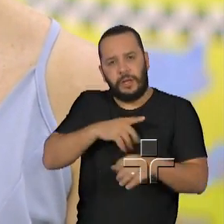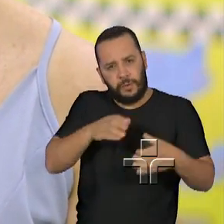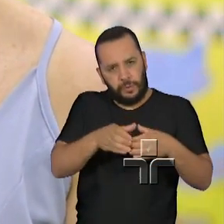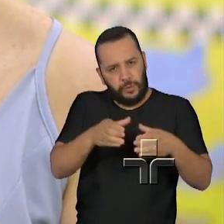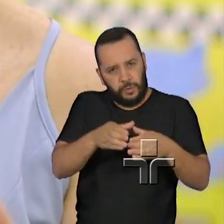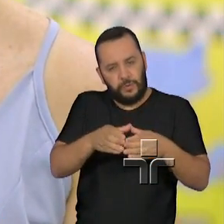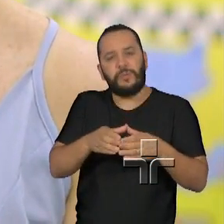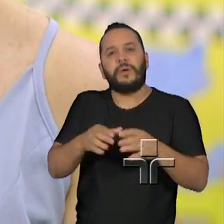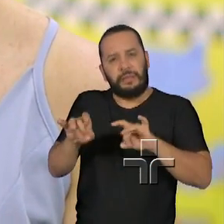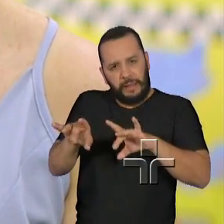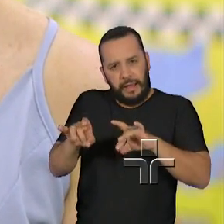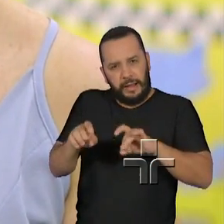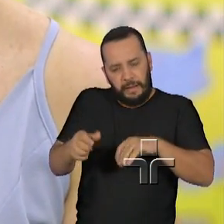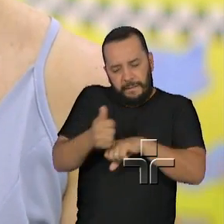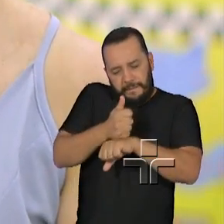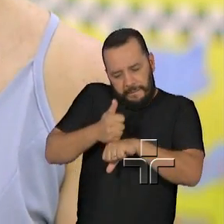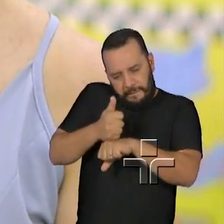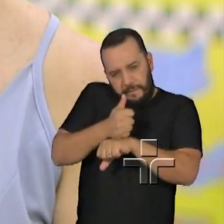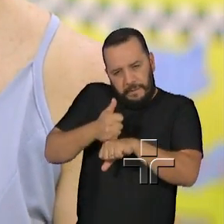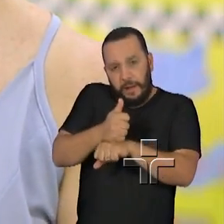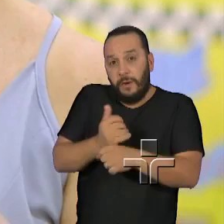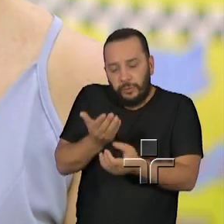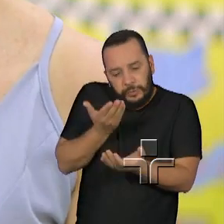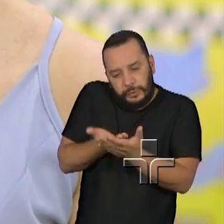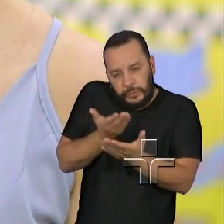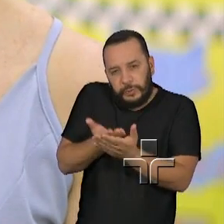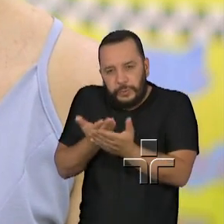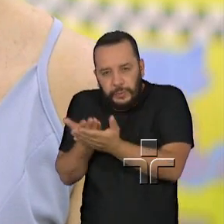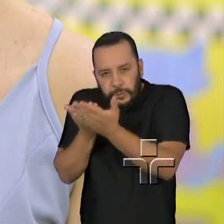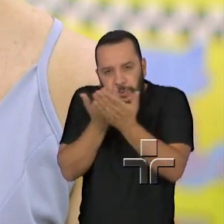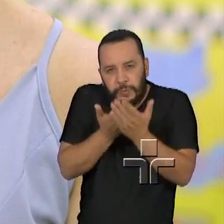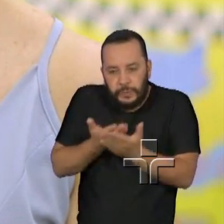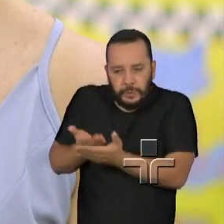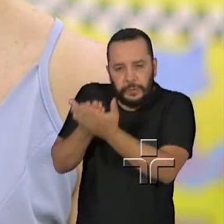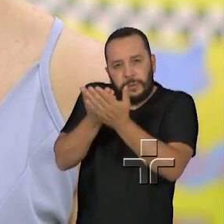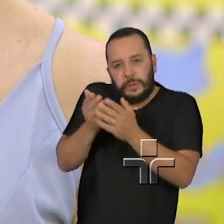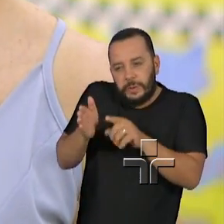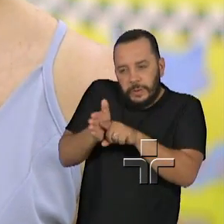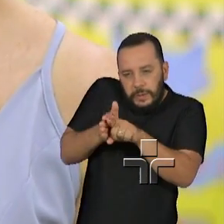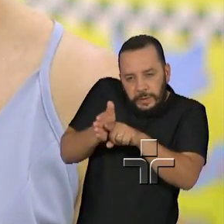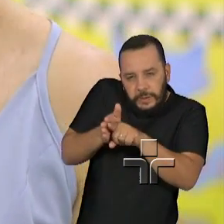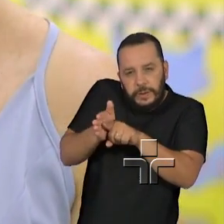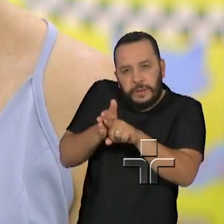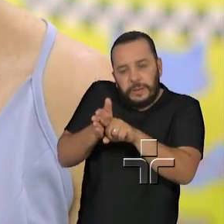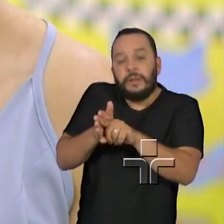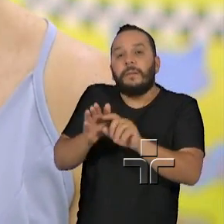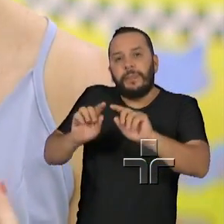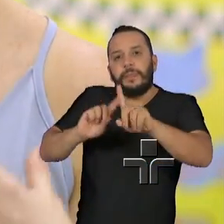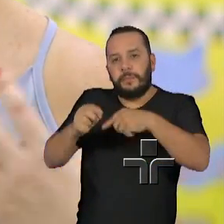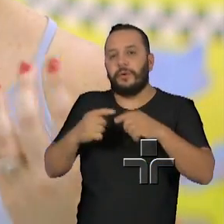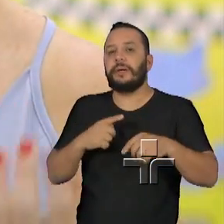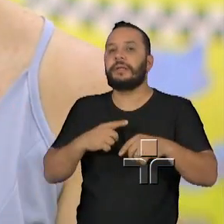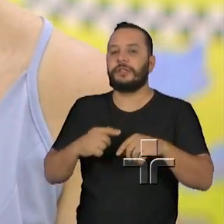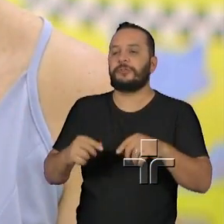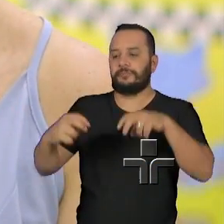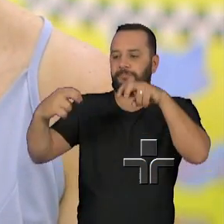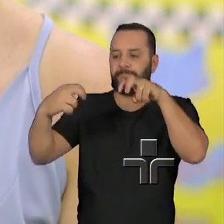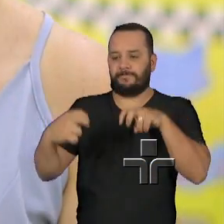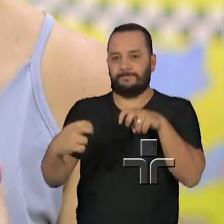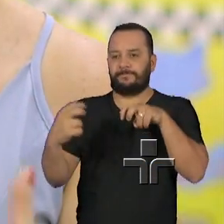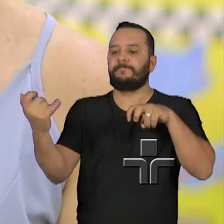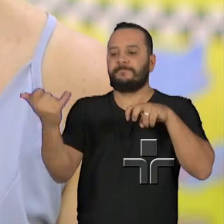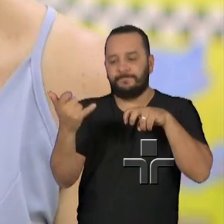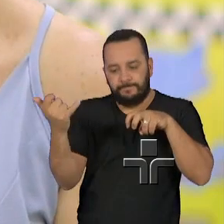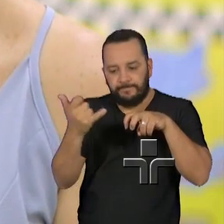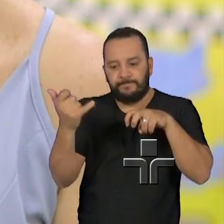qualificando permanentemente para fazer essa escuta de uma forma muito delicada, gentil,